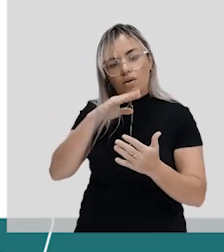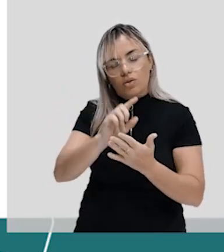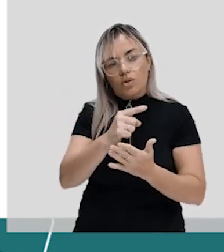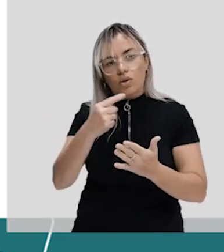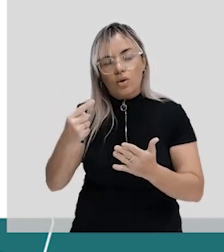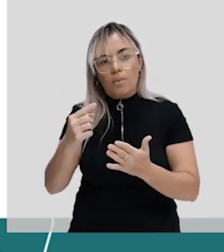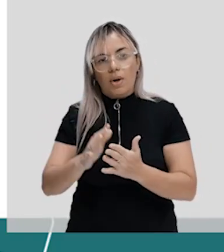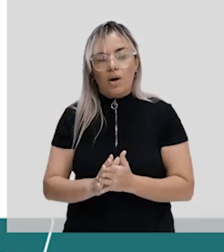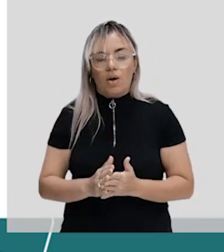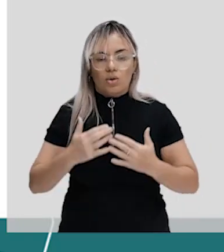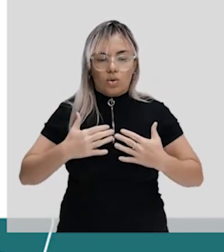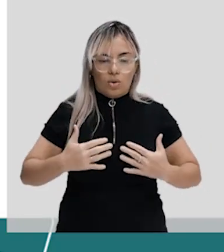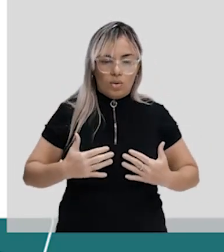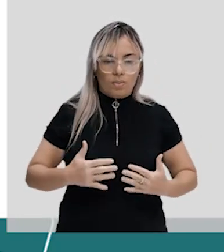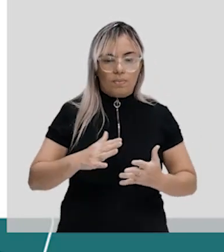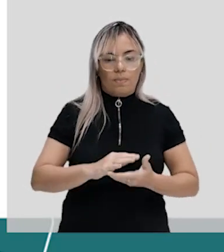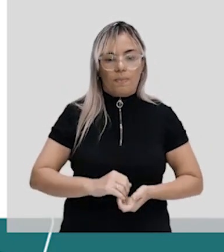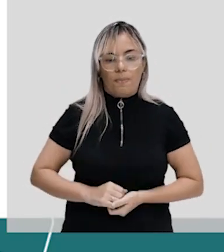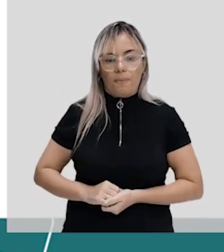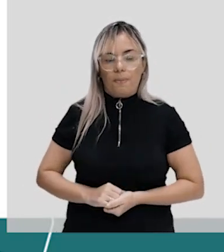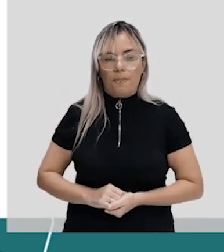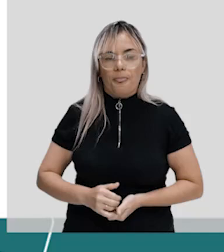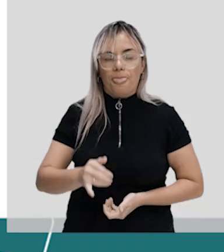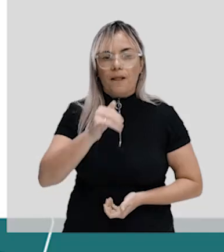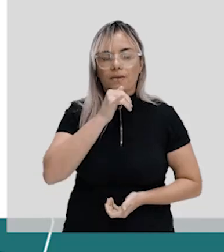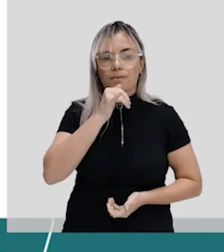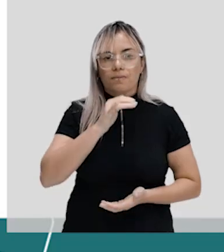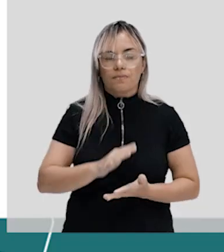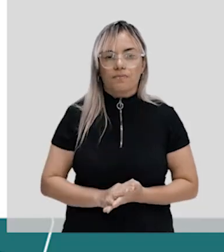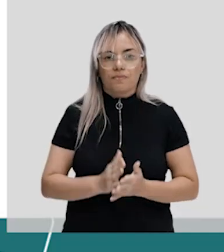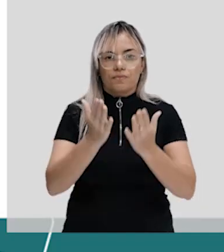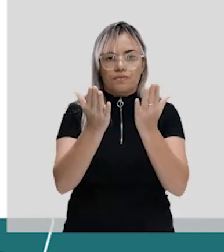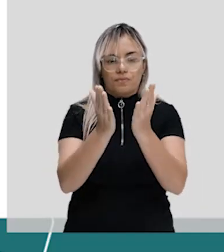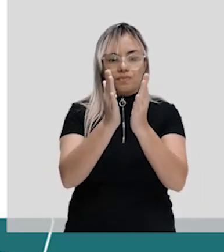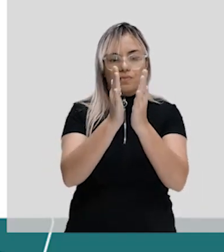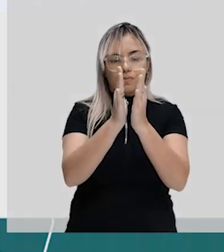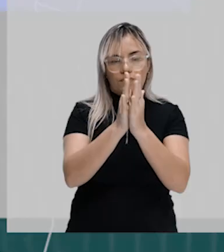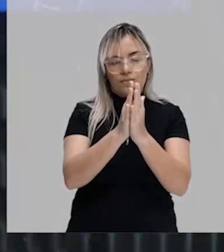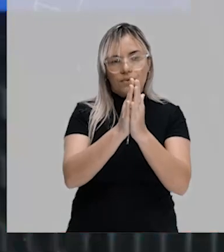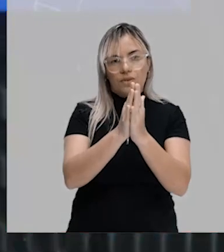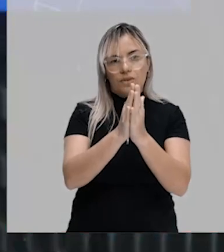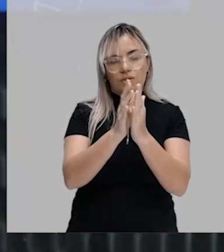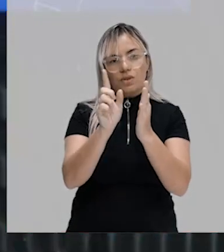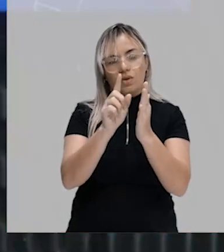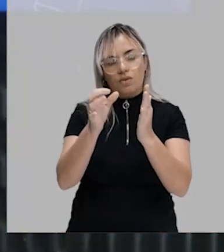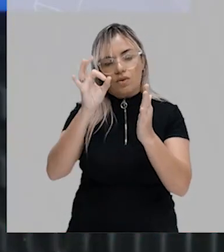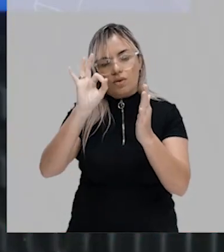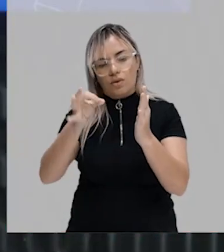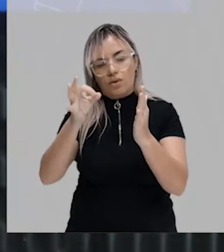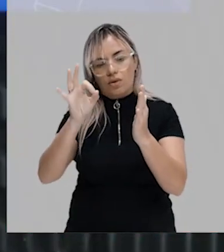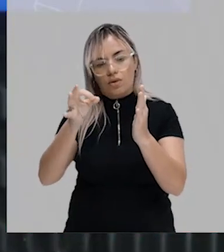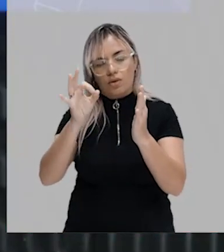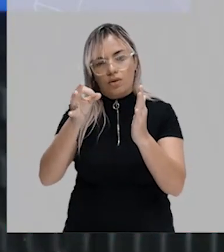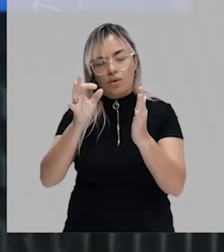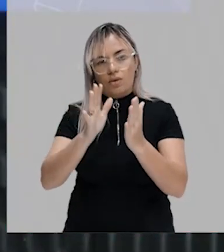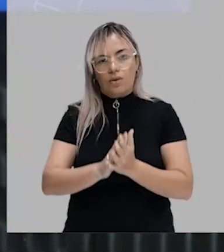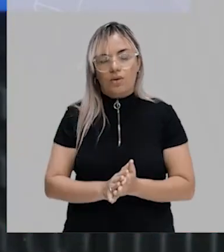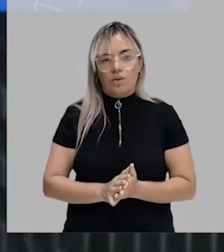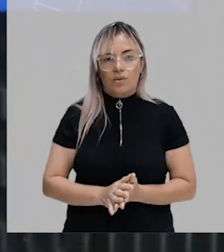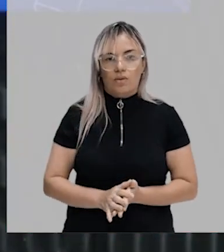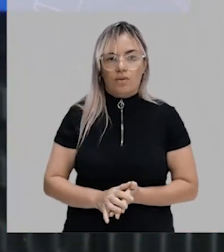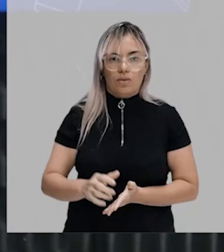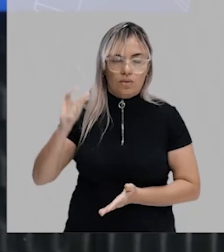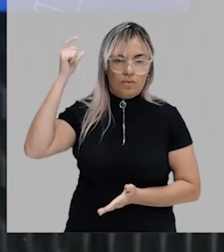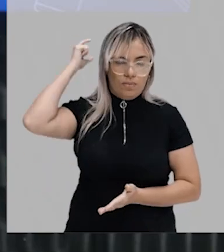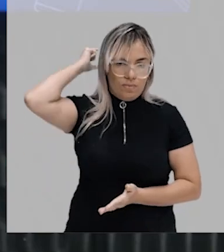parte. Por exemplo, se o fechamento não for correto, lá na região do lombo, né,